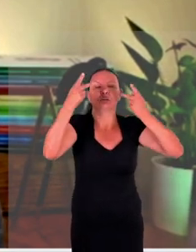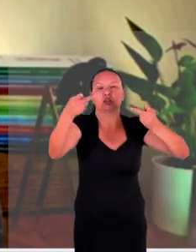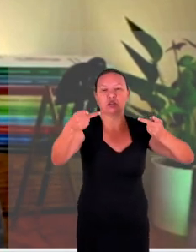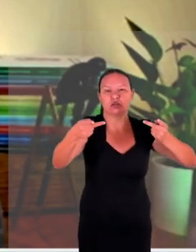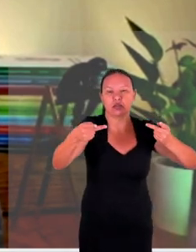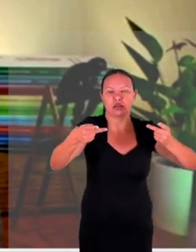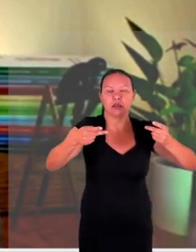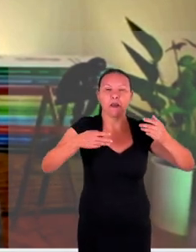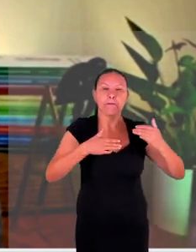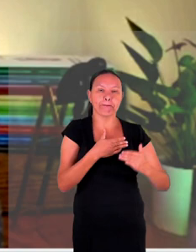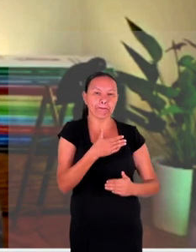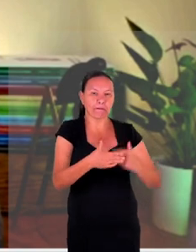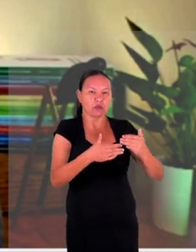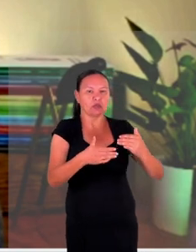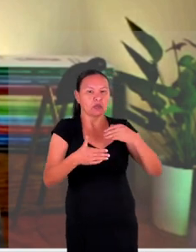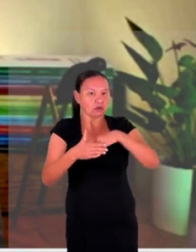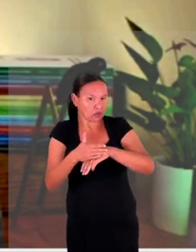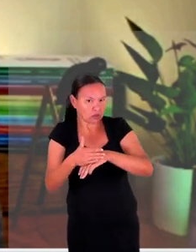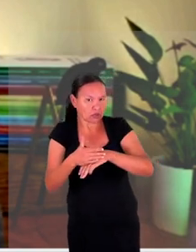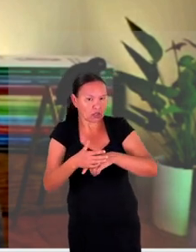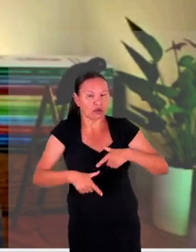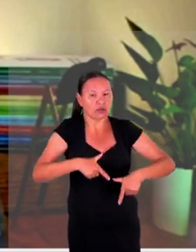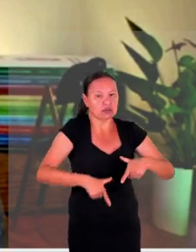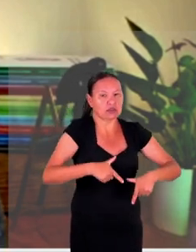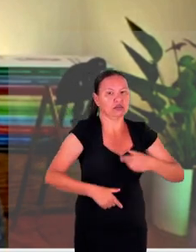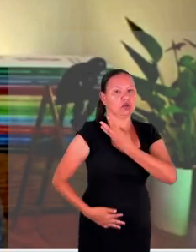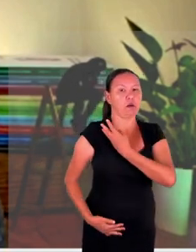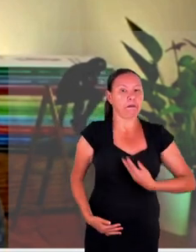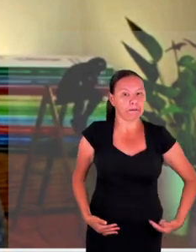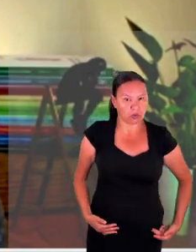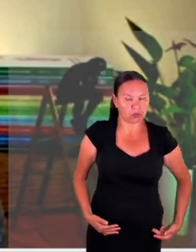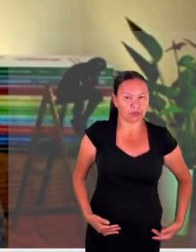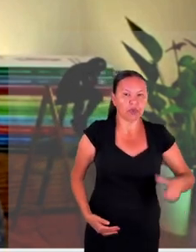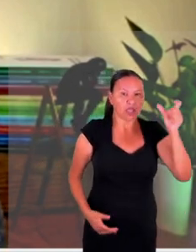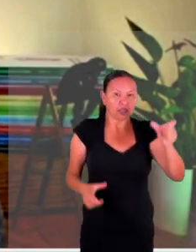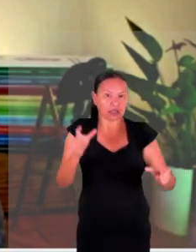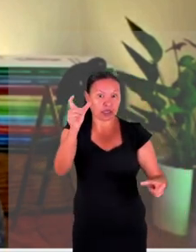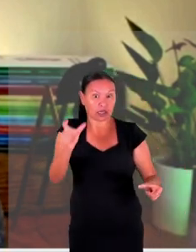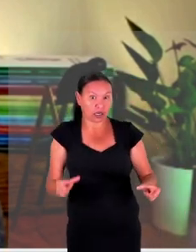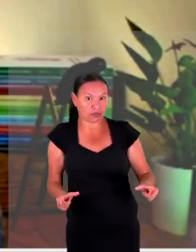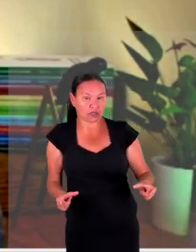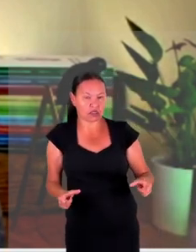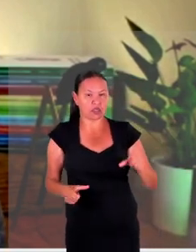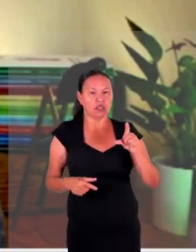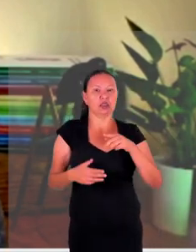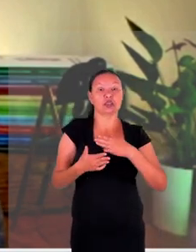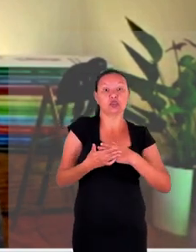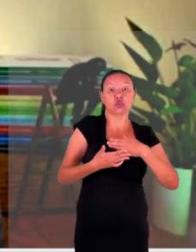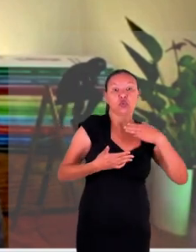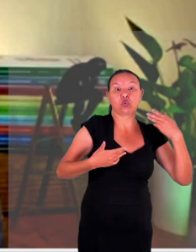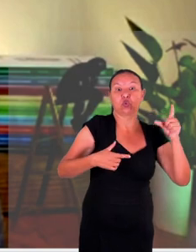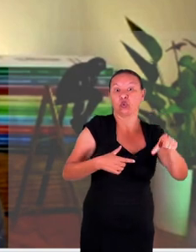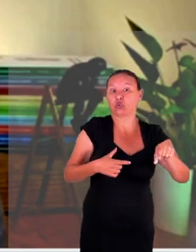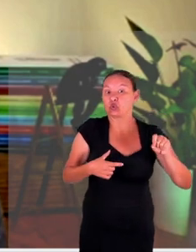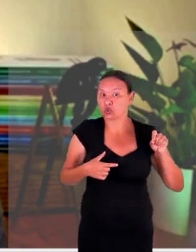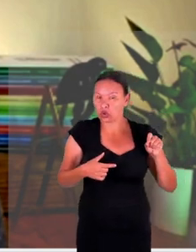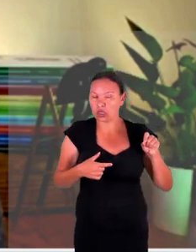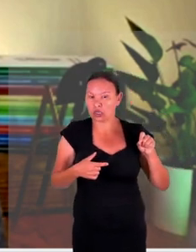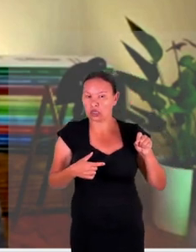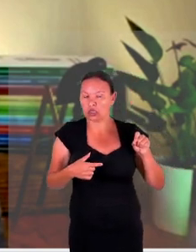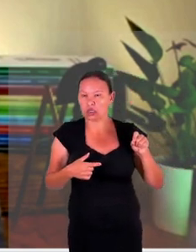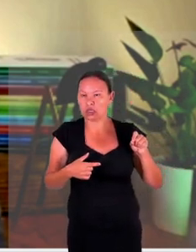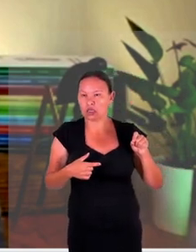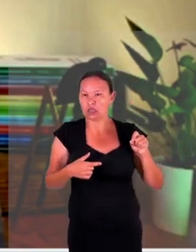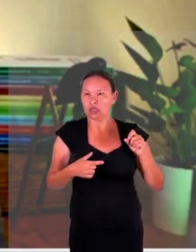possibilidade ou não de acesso a alguns serviços públicos aqueles que porventura tenham optado a migrar para o Reino Unido vão